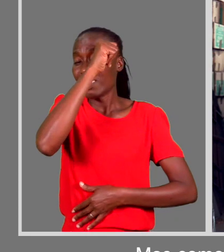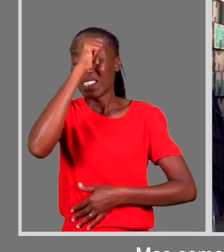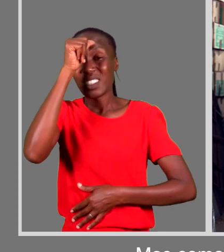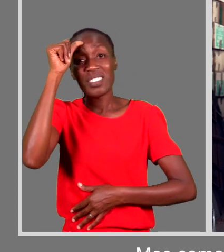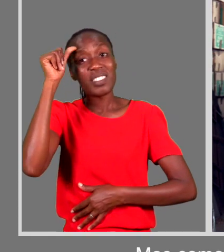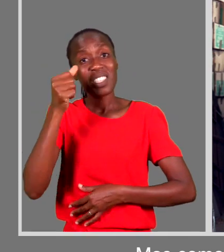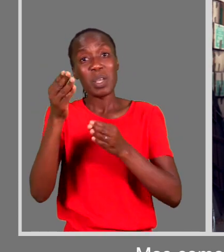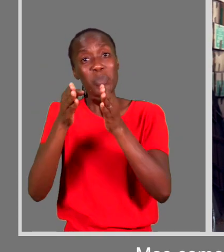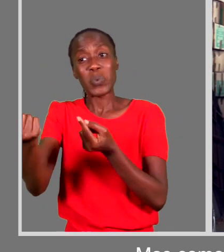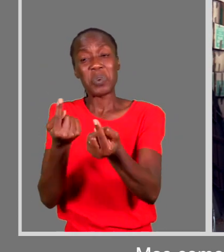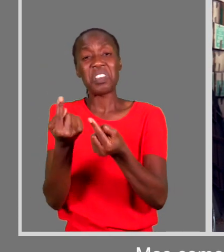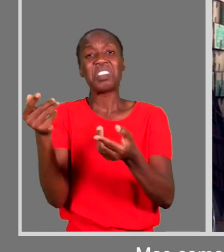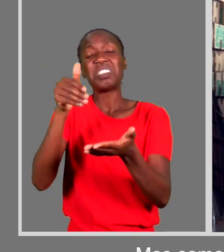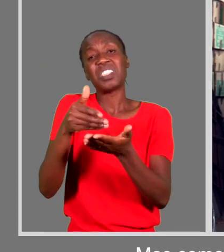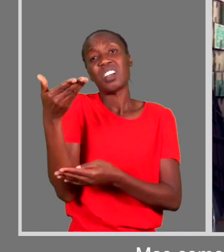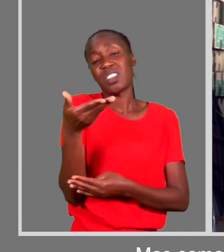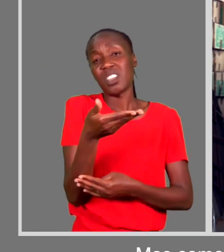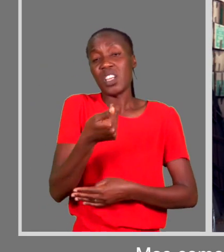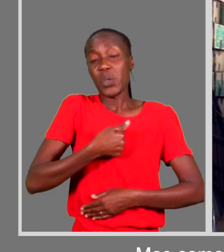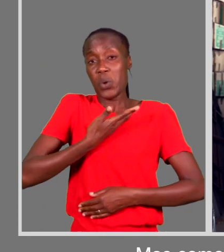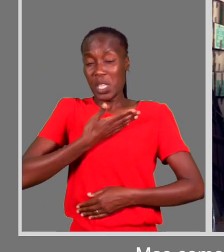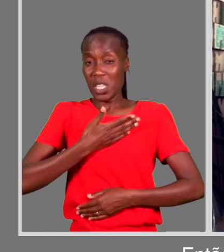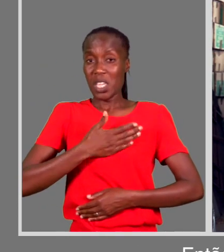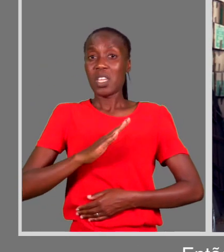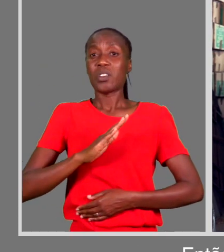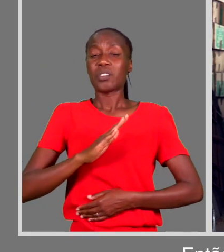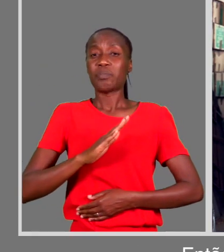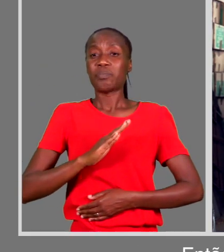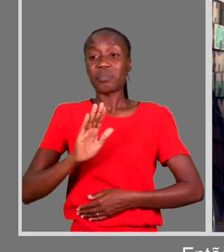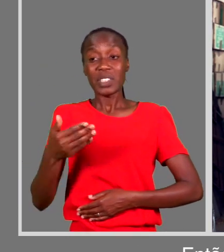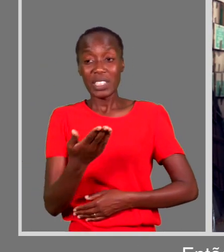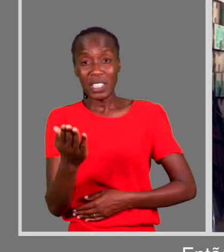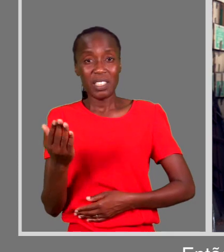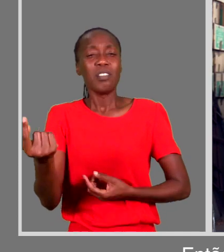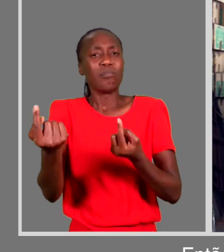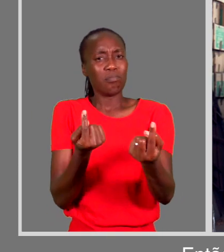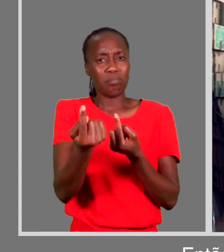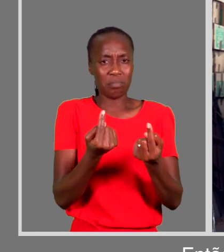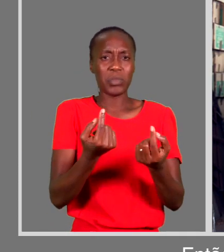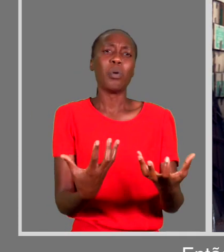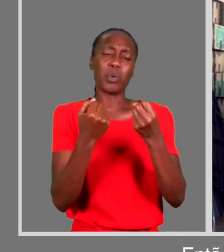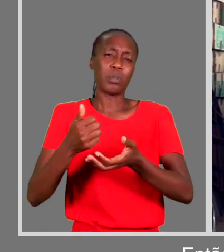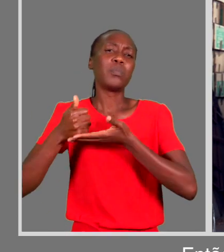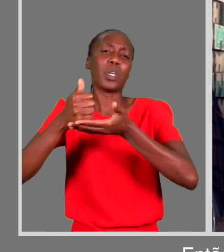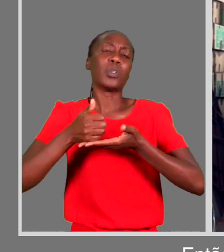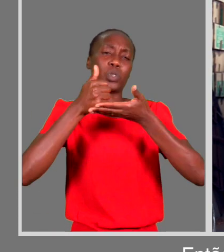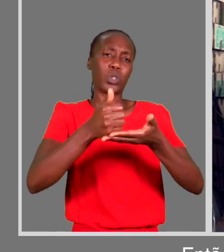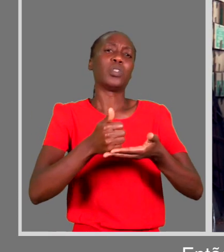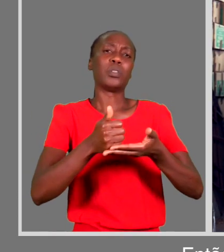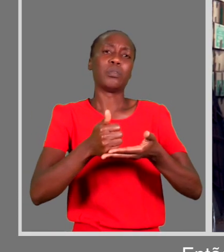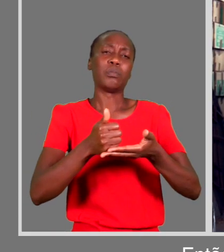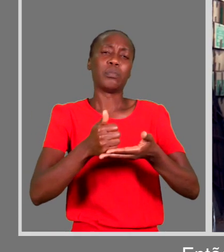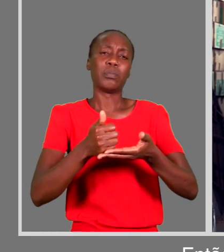pandemia, já é difícilmente chegar aqui. Então, eu quero que eles cheguem